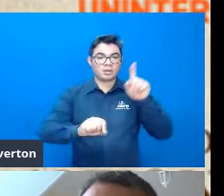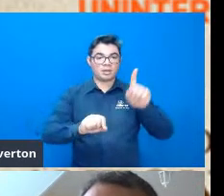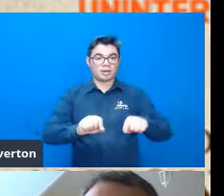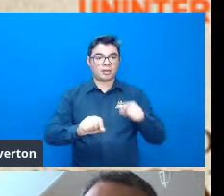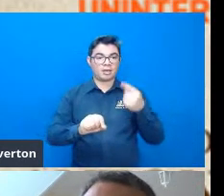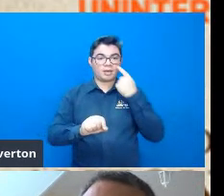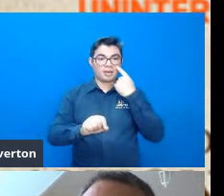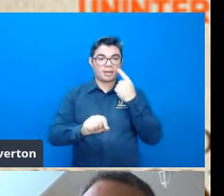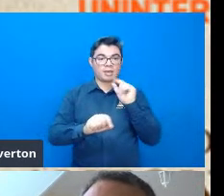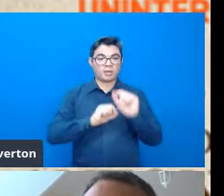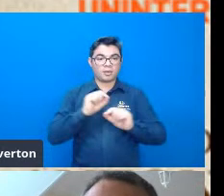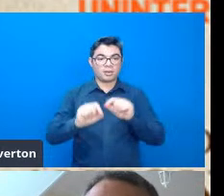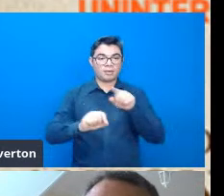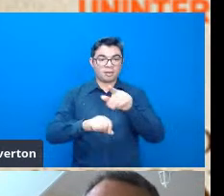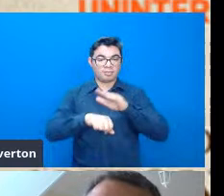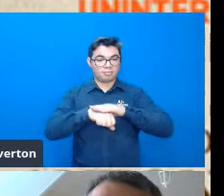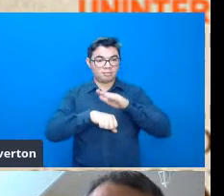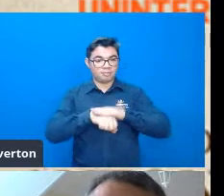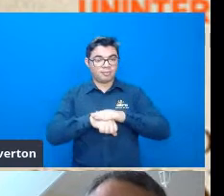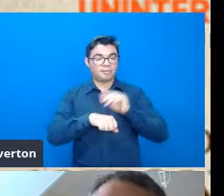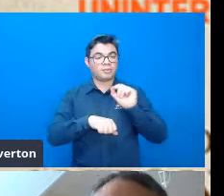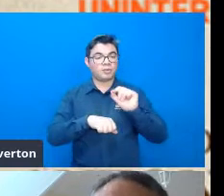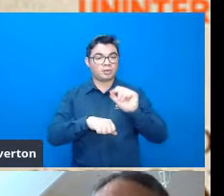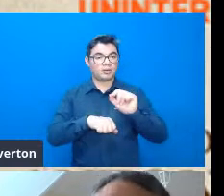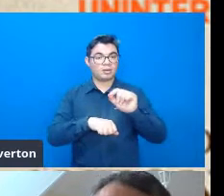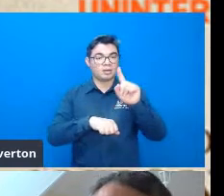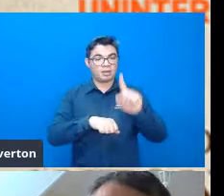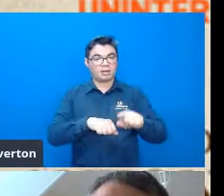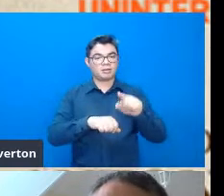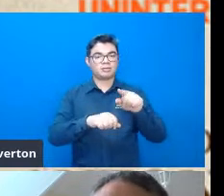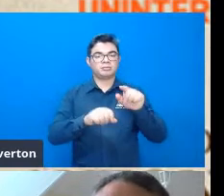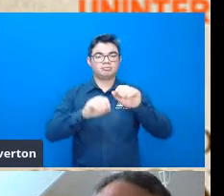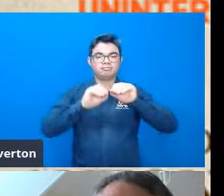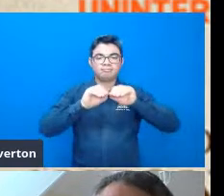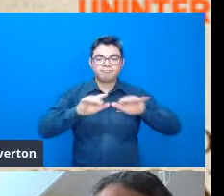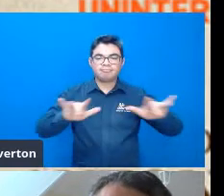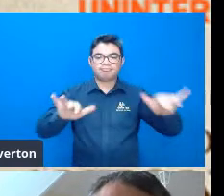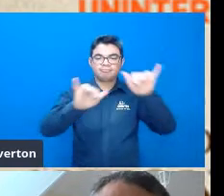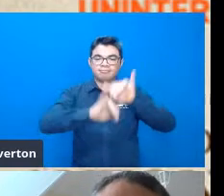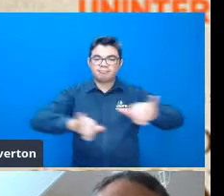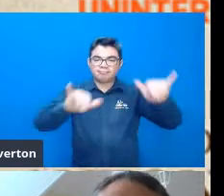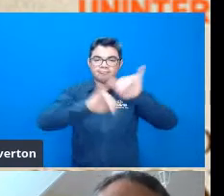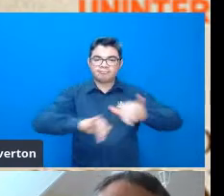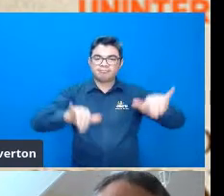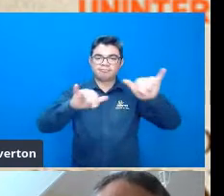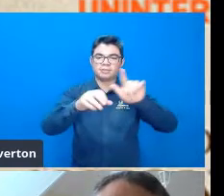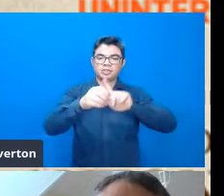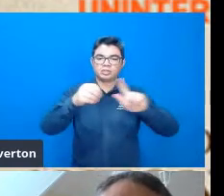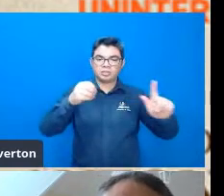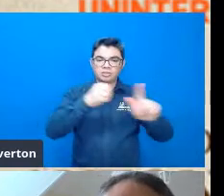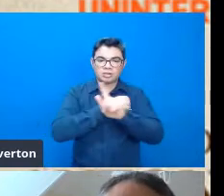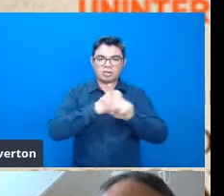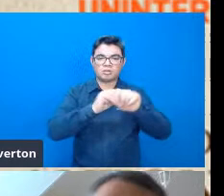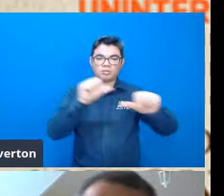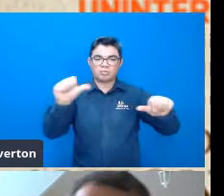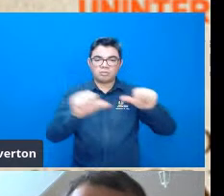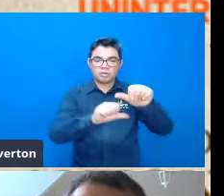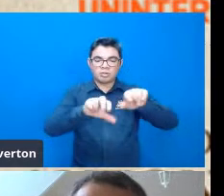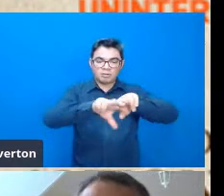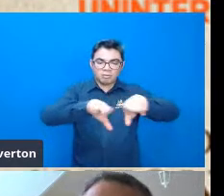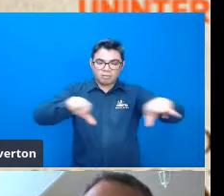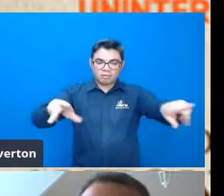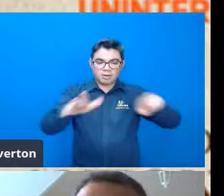qual ele foi um dos grandes difusores na geomorfologia brasileira que é